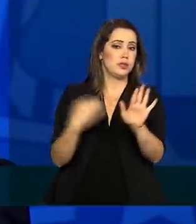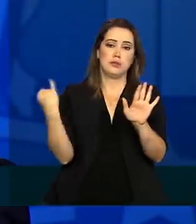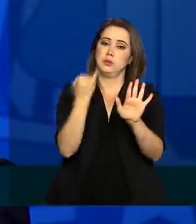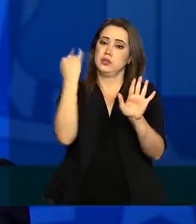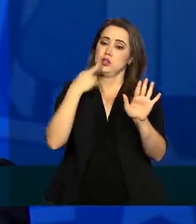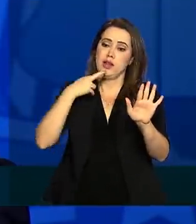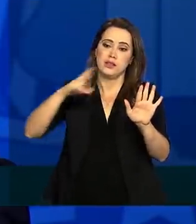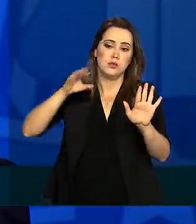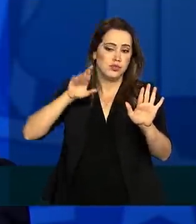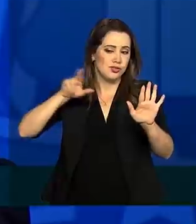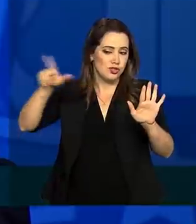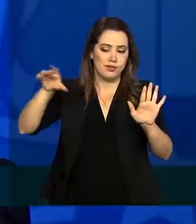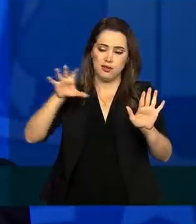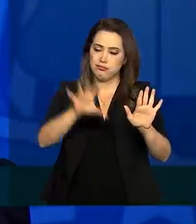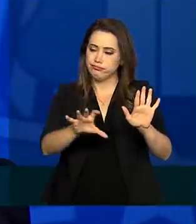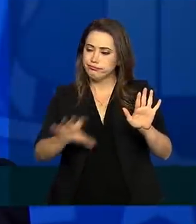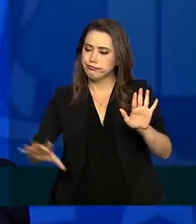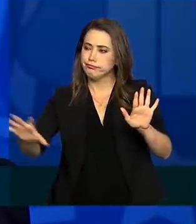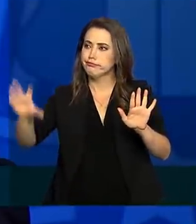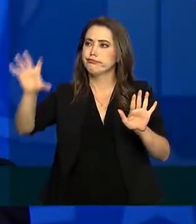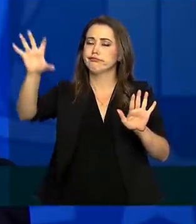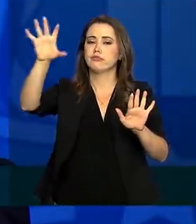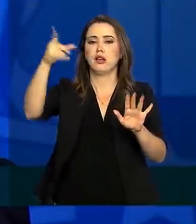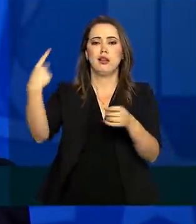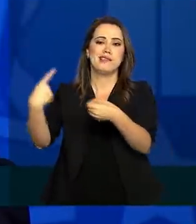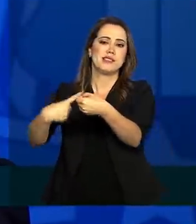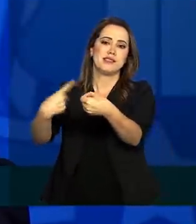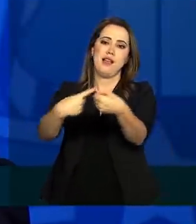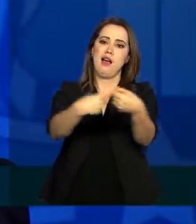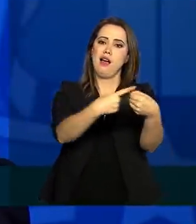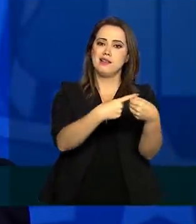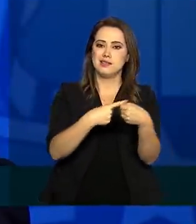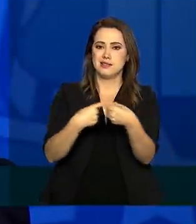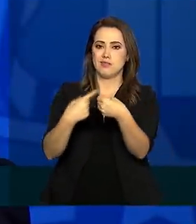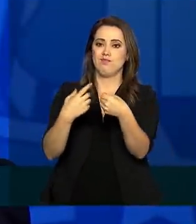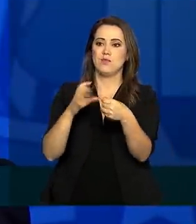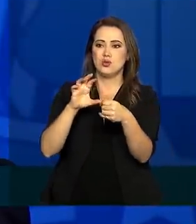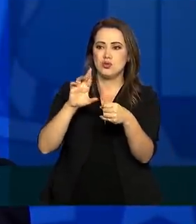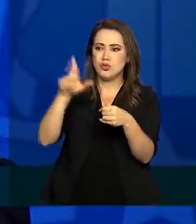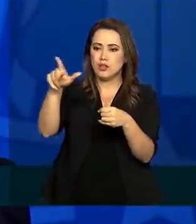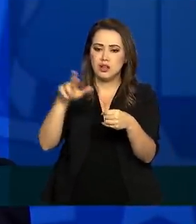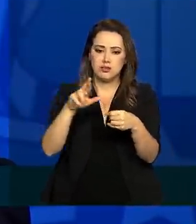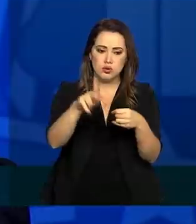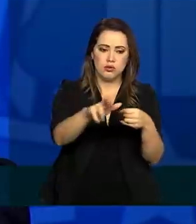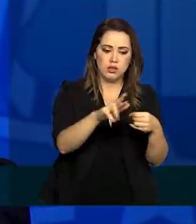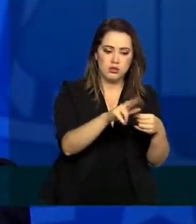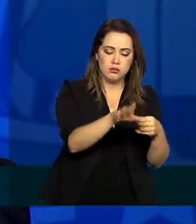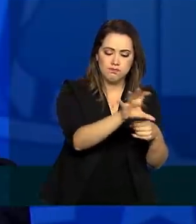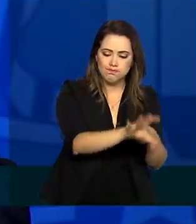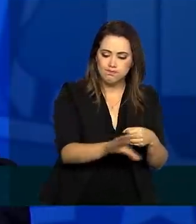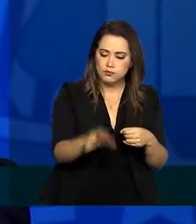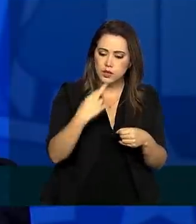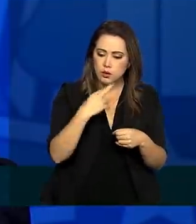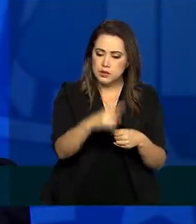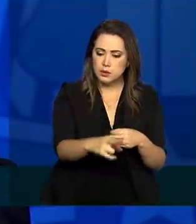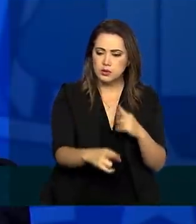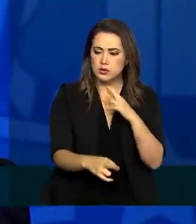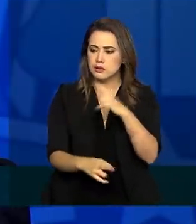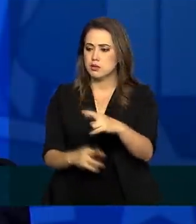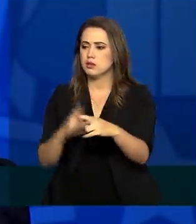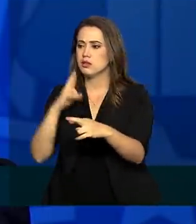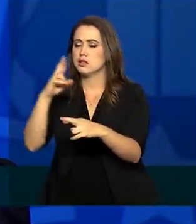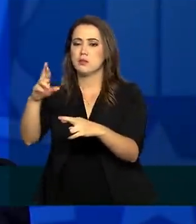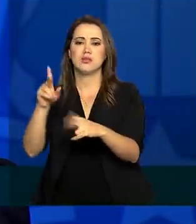respostas diferenciadas para cada município, para cada região do país. Como esperado, veremos que a